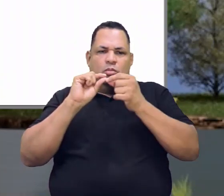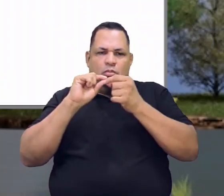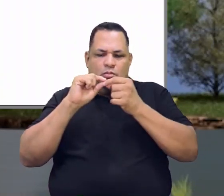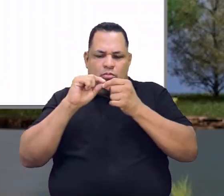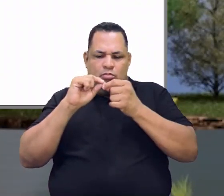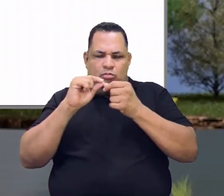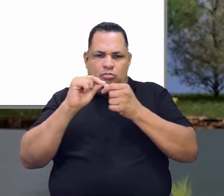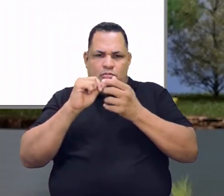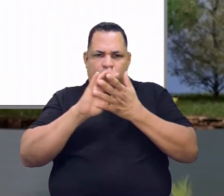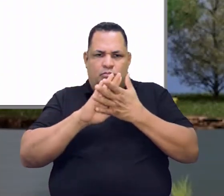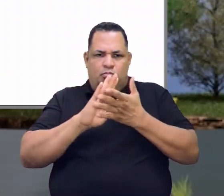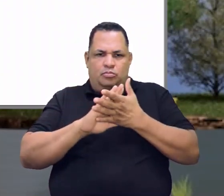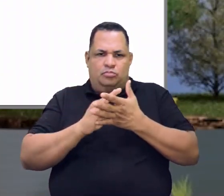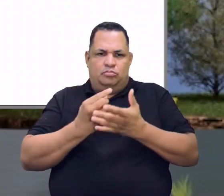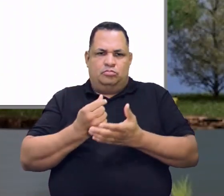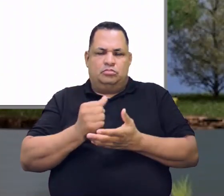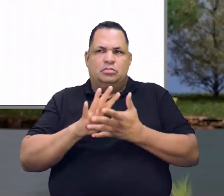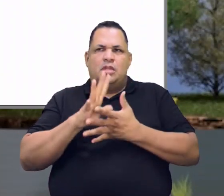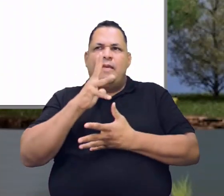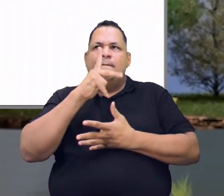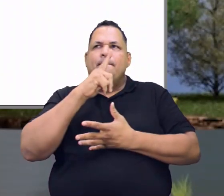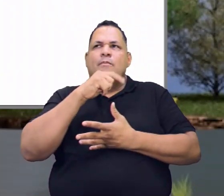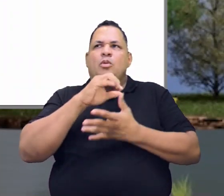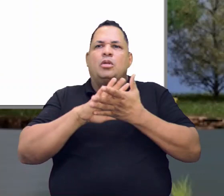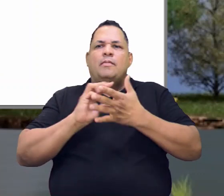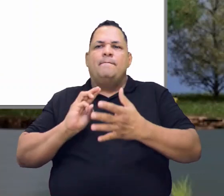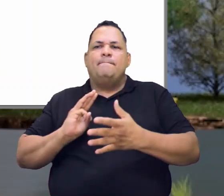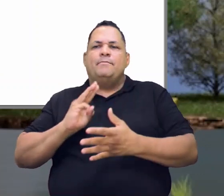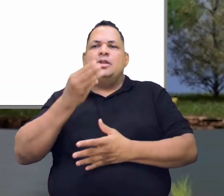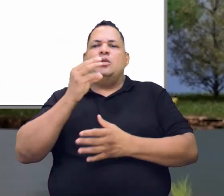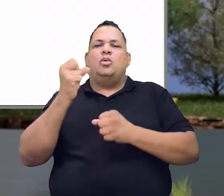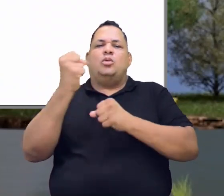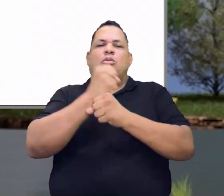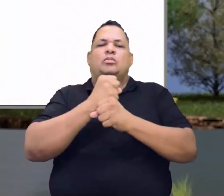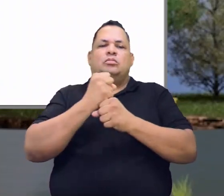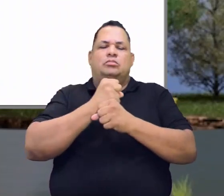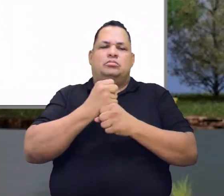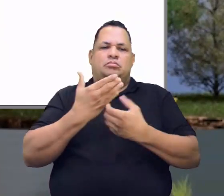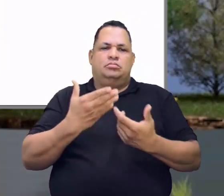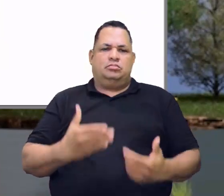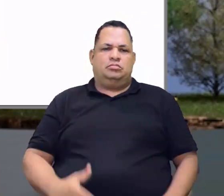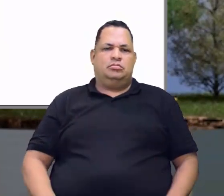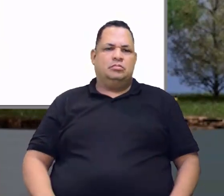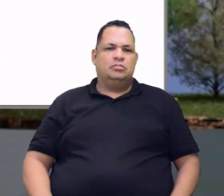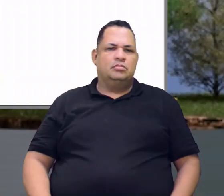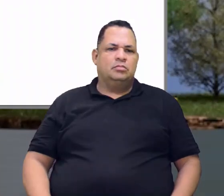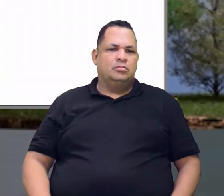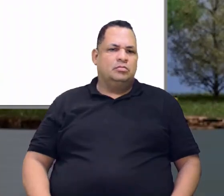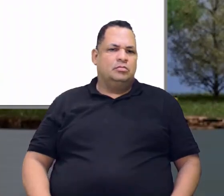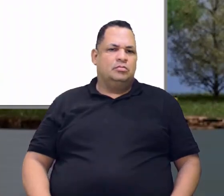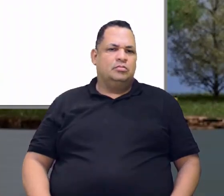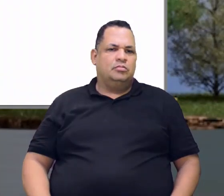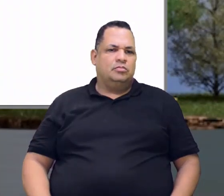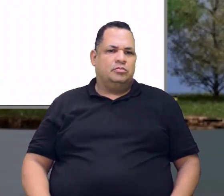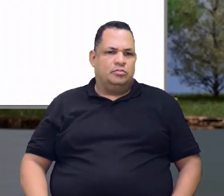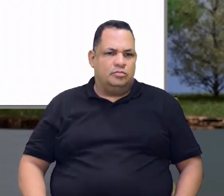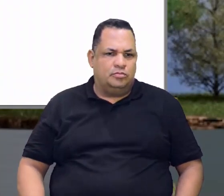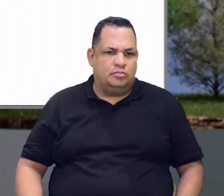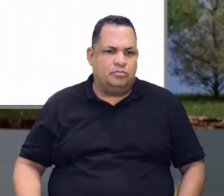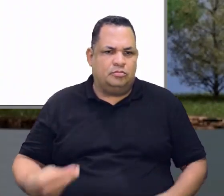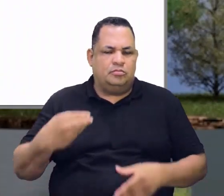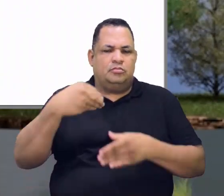leva milhões de anos. Você imagina a pepita. Isso dentro